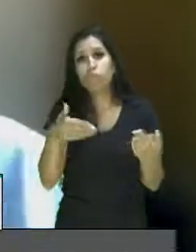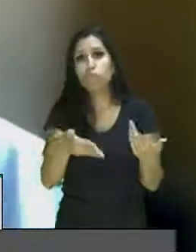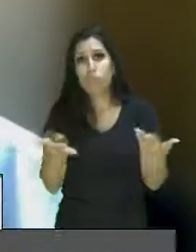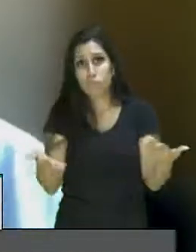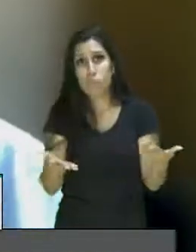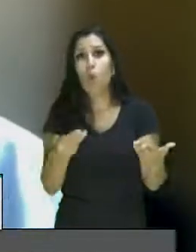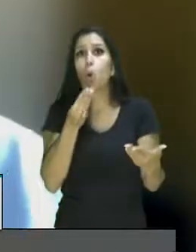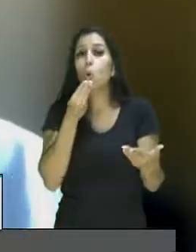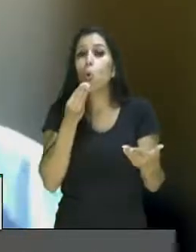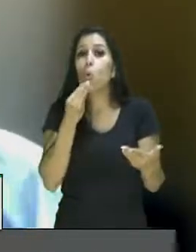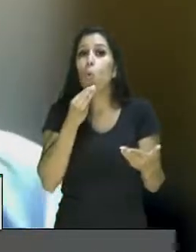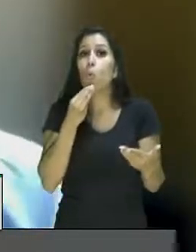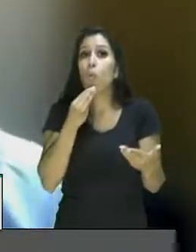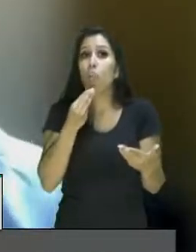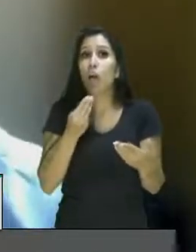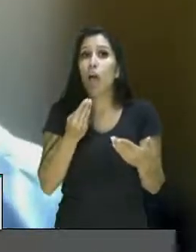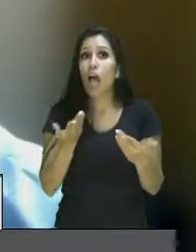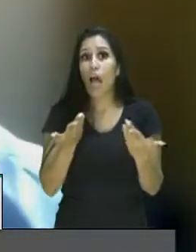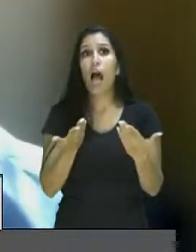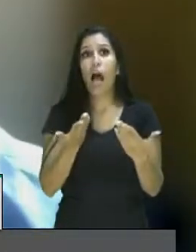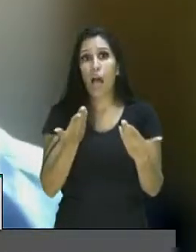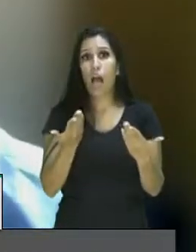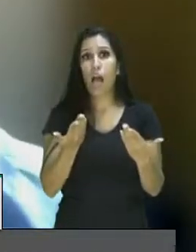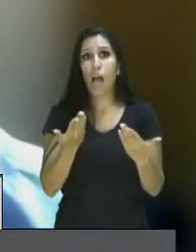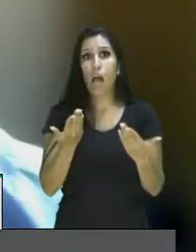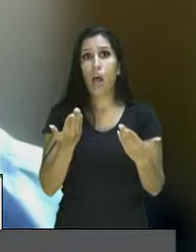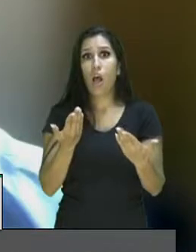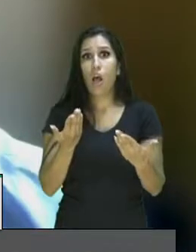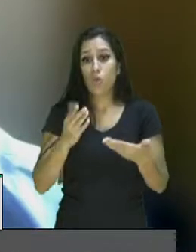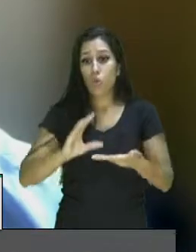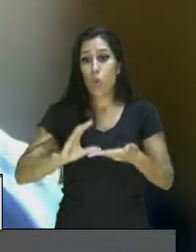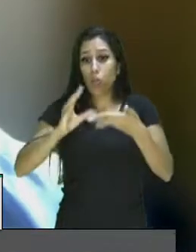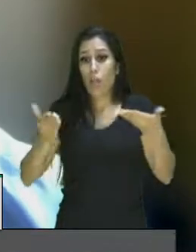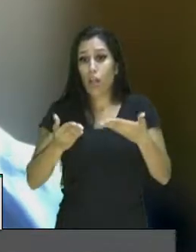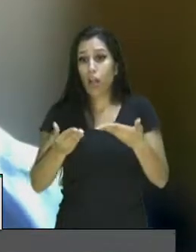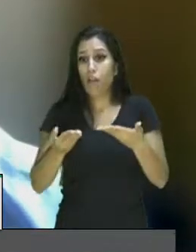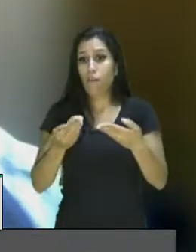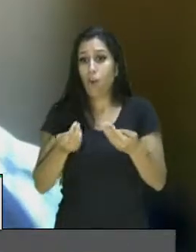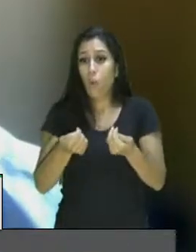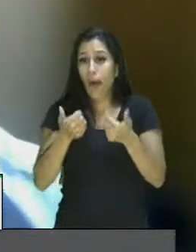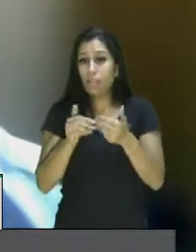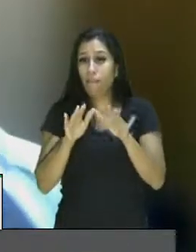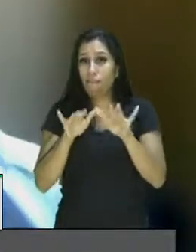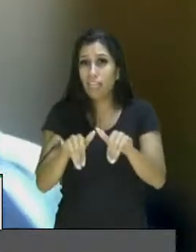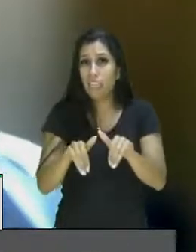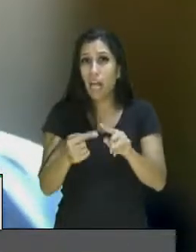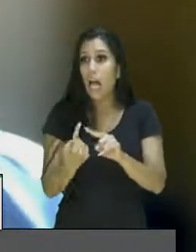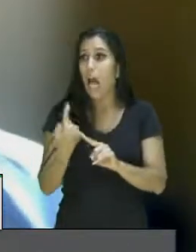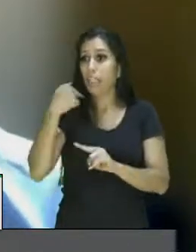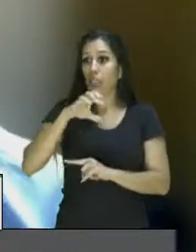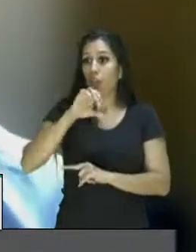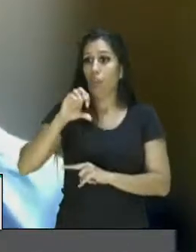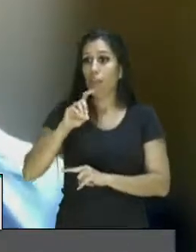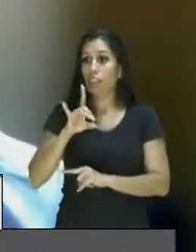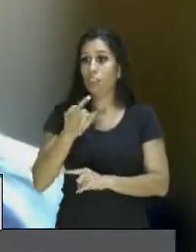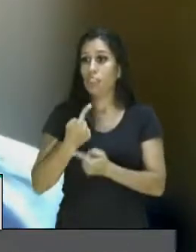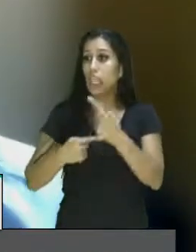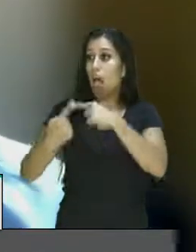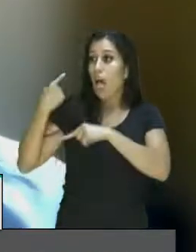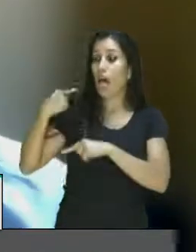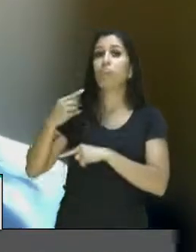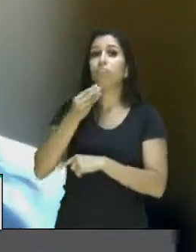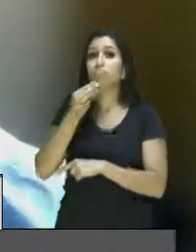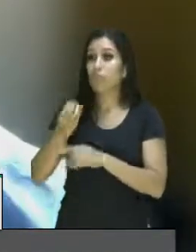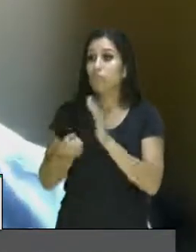90 dias antes do término do mandato dos atuais conselheiros, do qual eu fazia parte também, representando o Conselho da Pessoa com